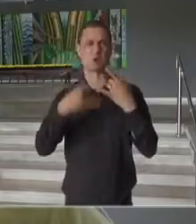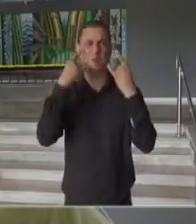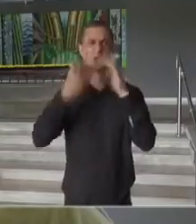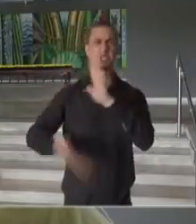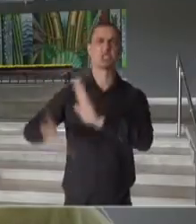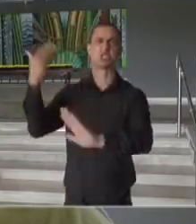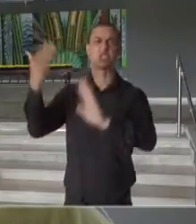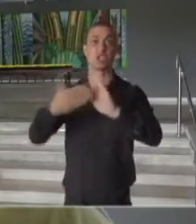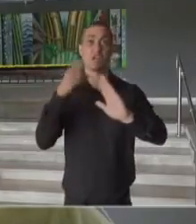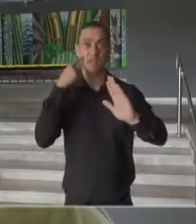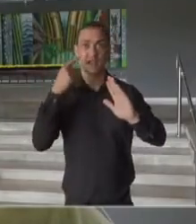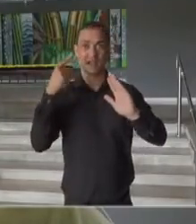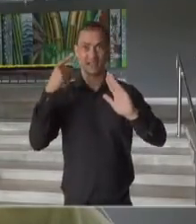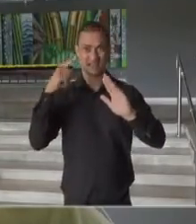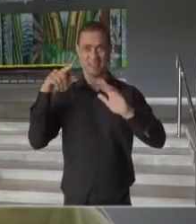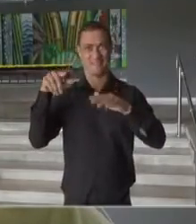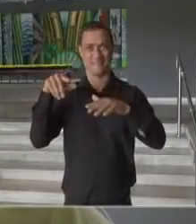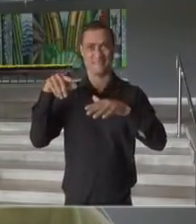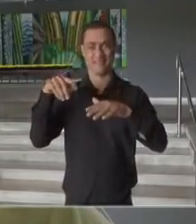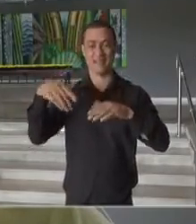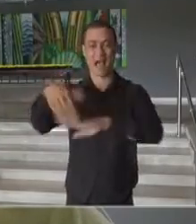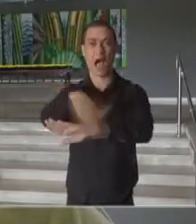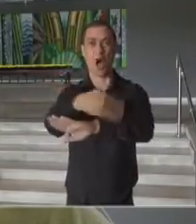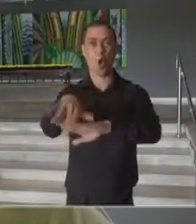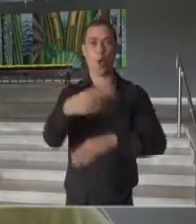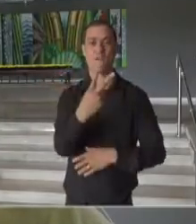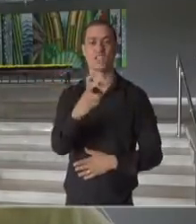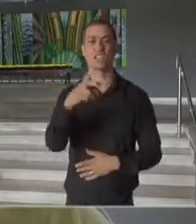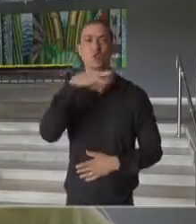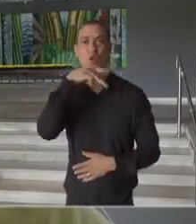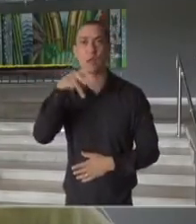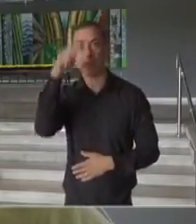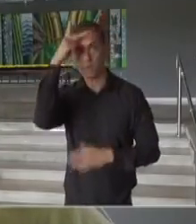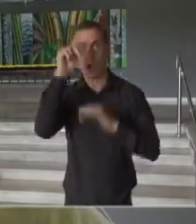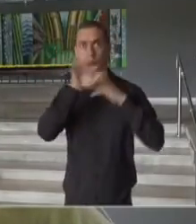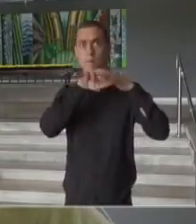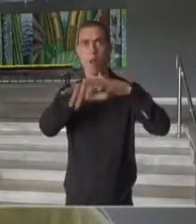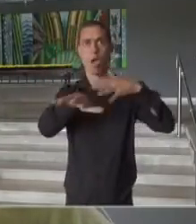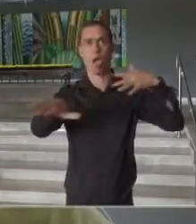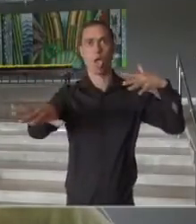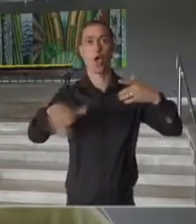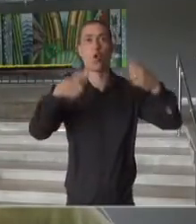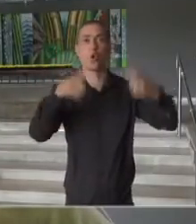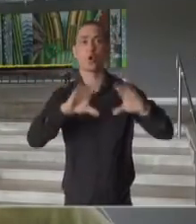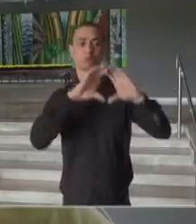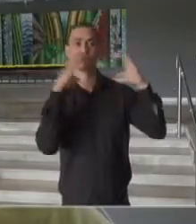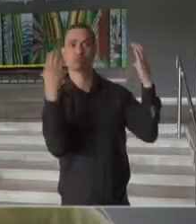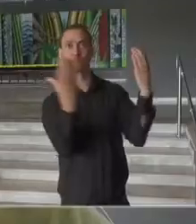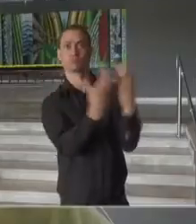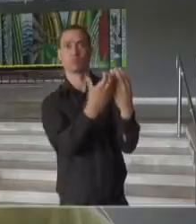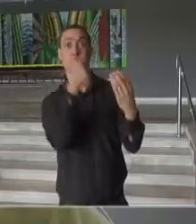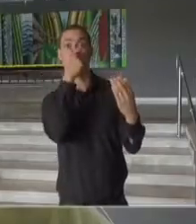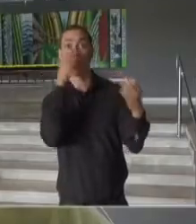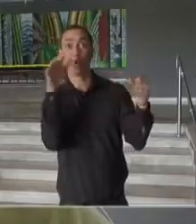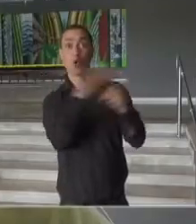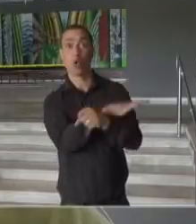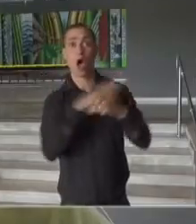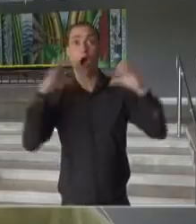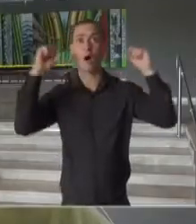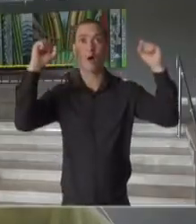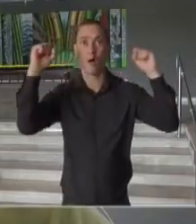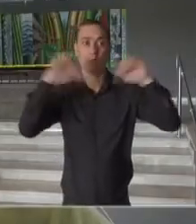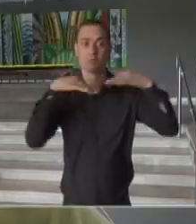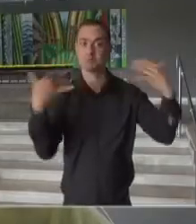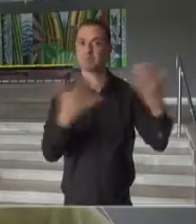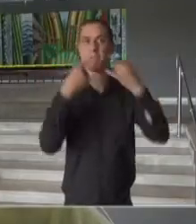imagens divulgadas na mídia da 25 de março, aglomerada do estádio com lotação máxima, os torcedores também